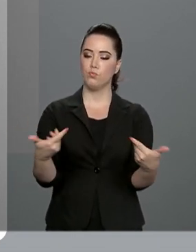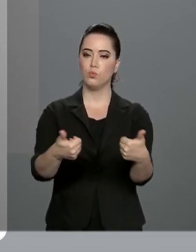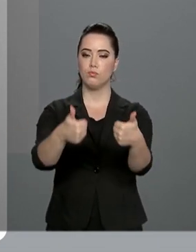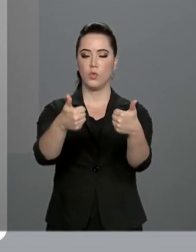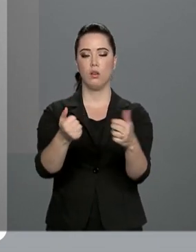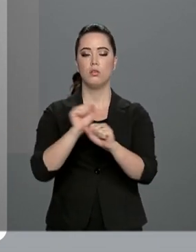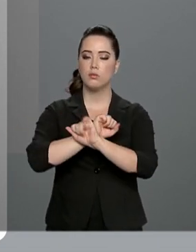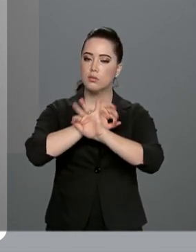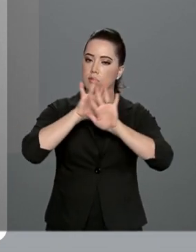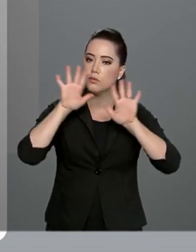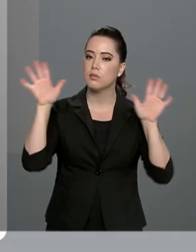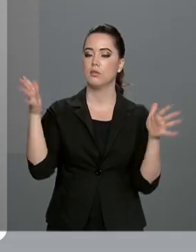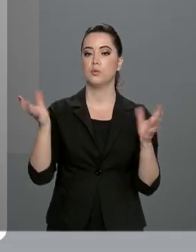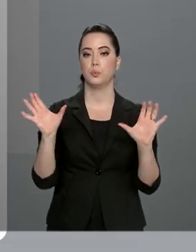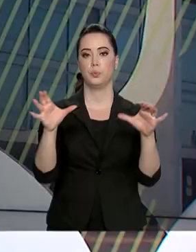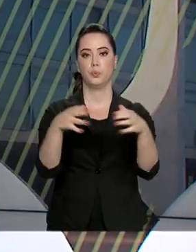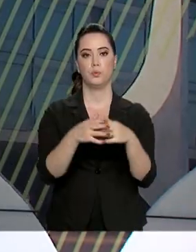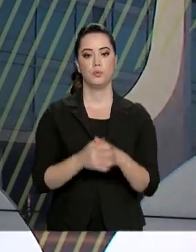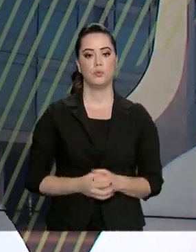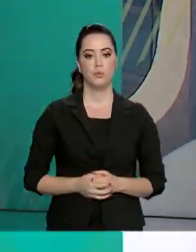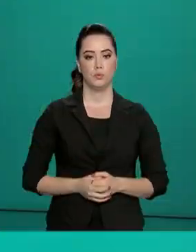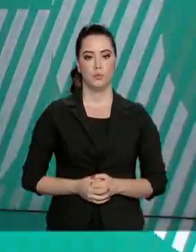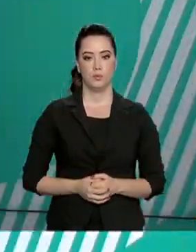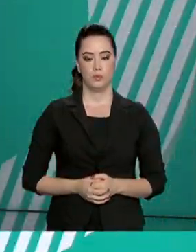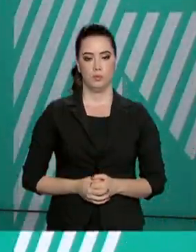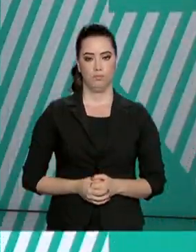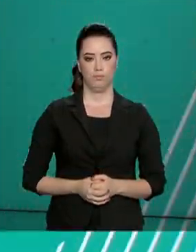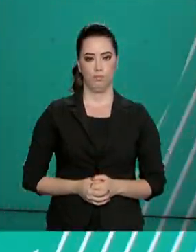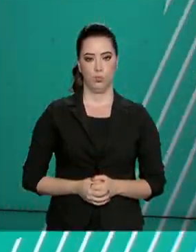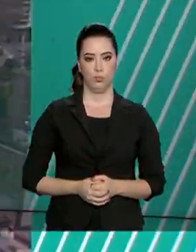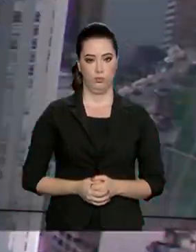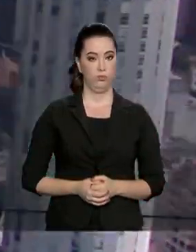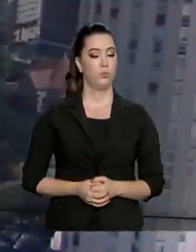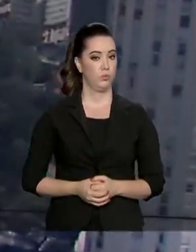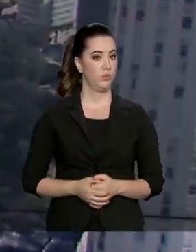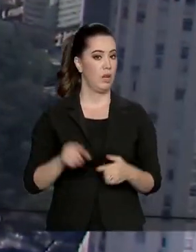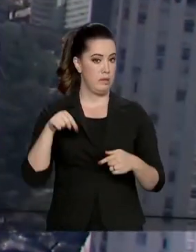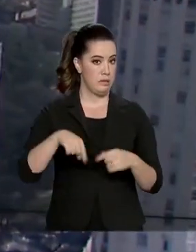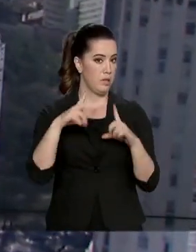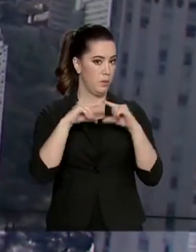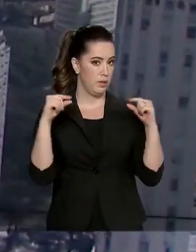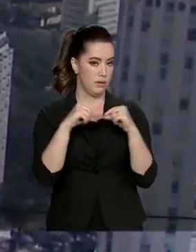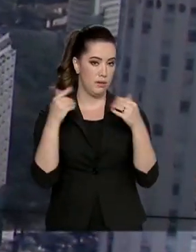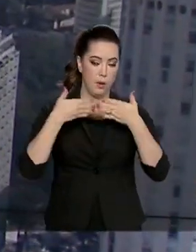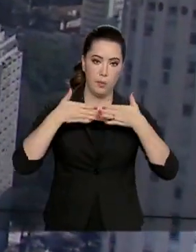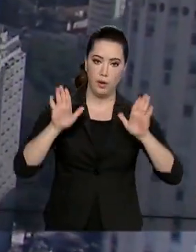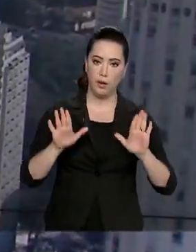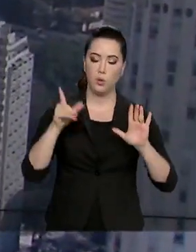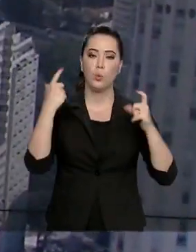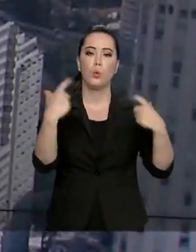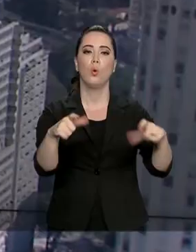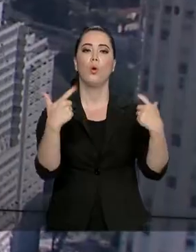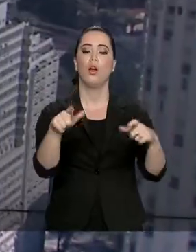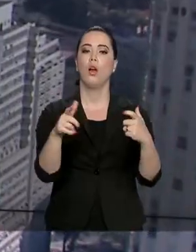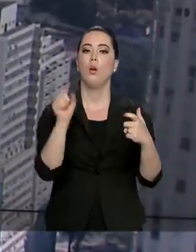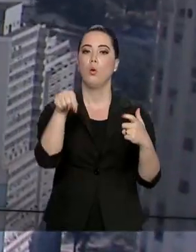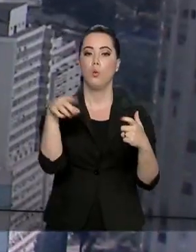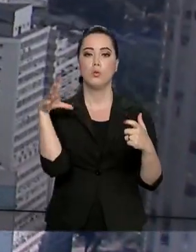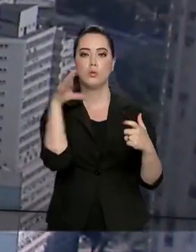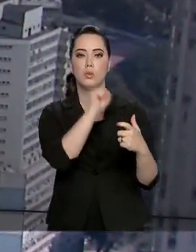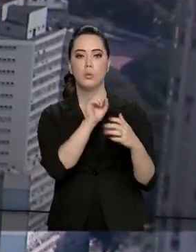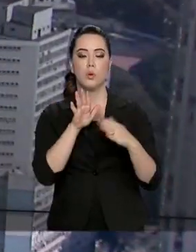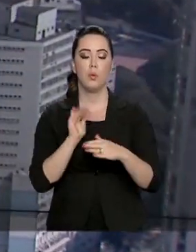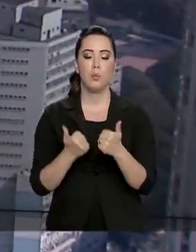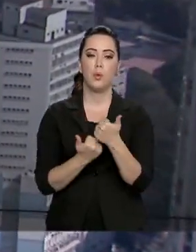e a transparência do setor. Foi inaugurado em Brasília um centro automatizado que vai ajudar a Agência